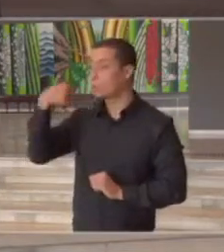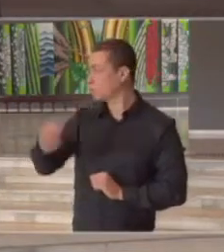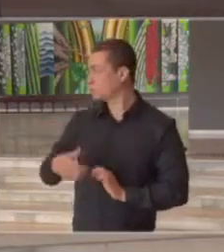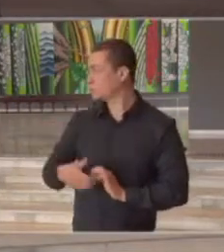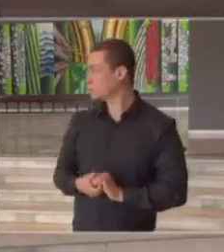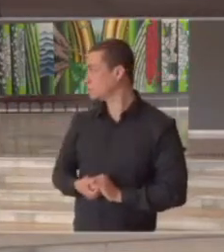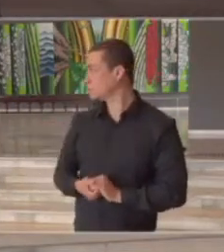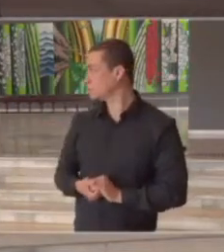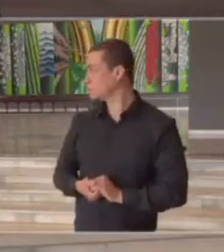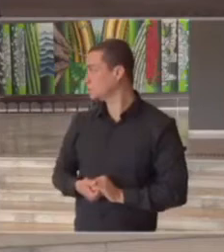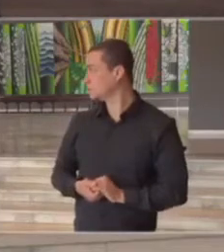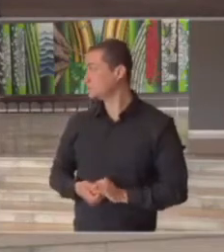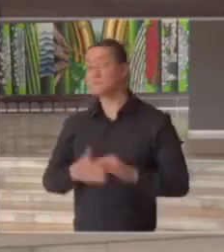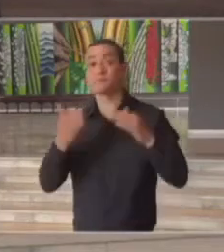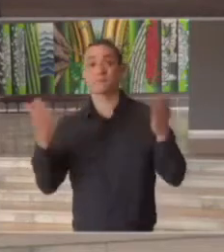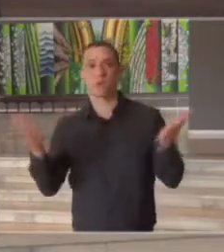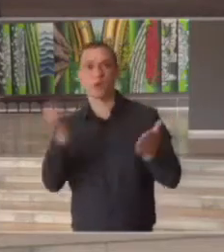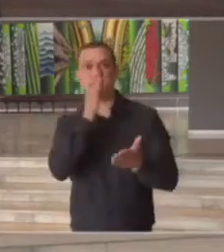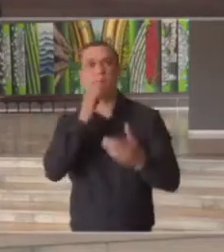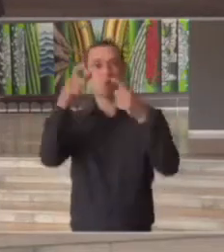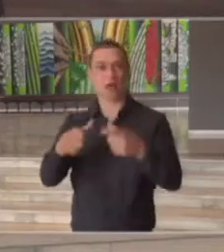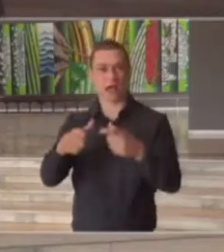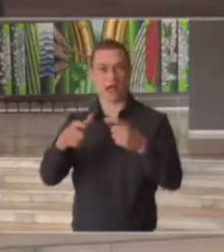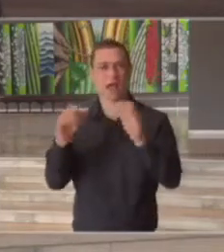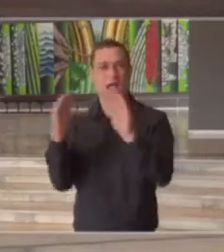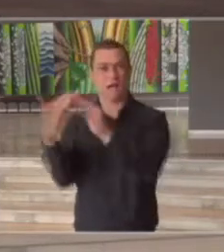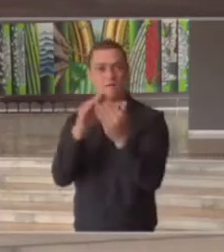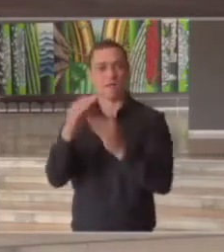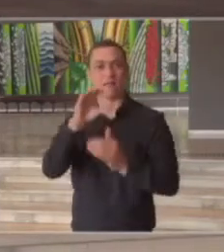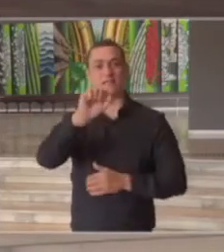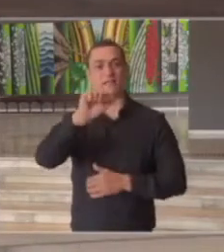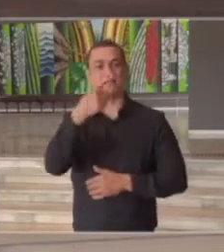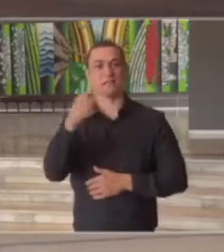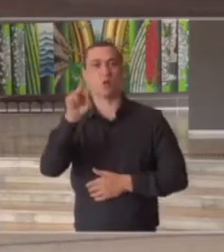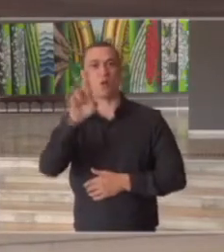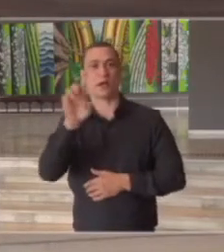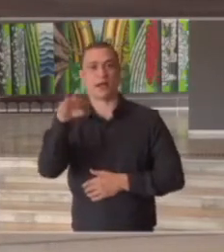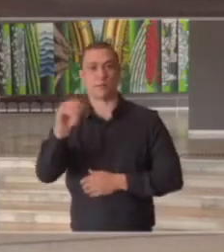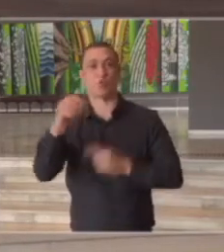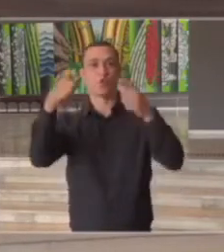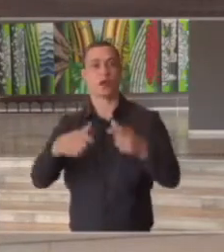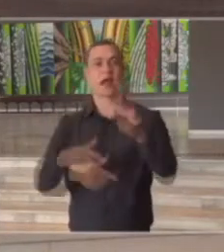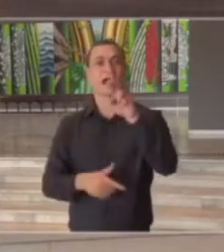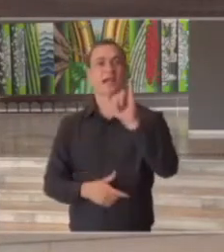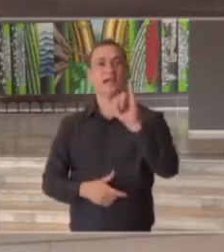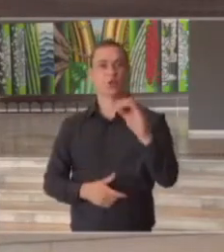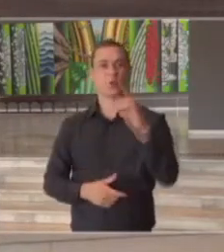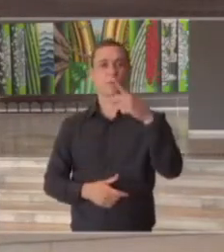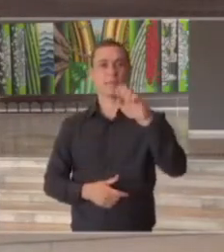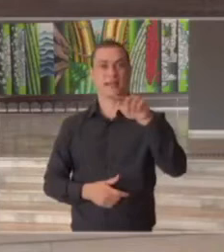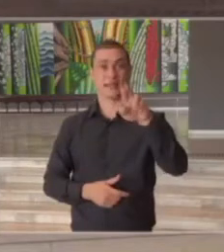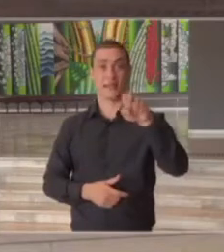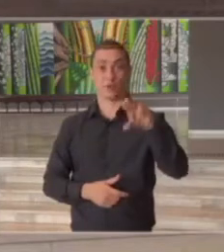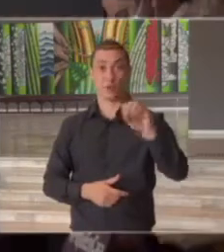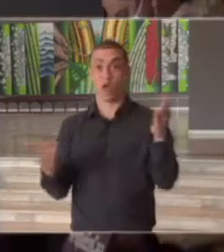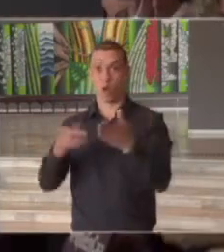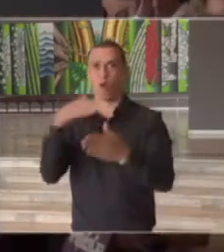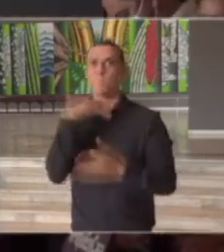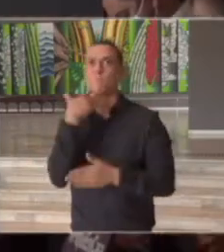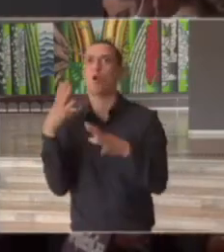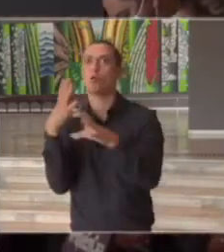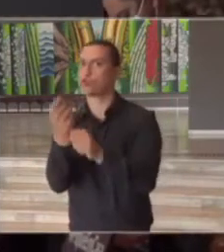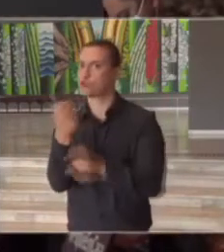então o exemplo da comunidade de São Remo que é no Rio Pequeno nesse momento poucos casos de óbito apenas